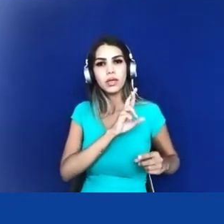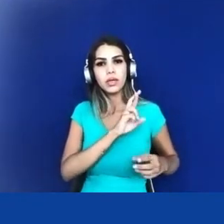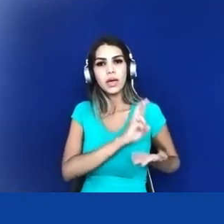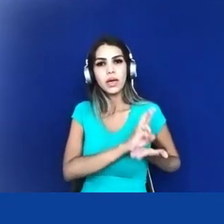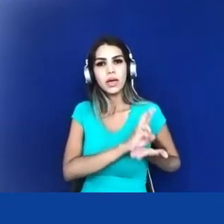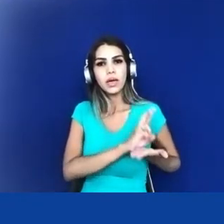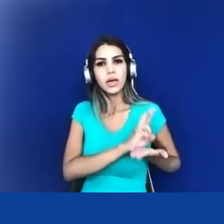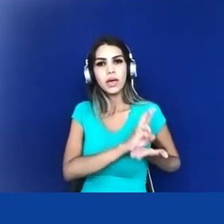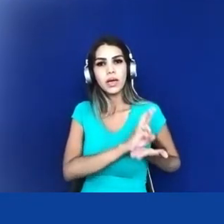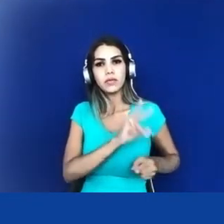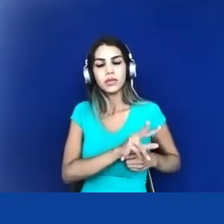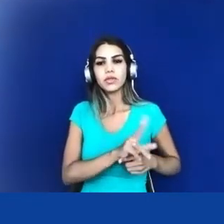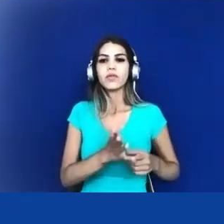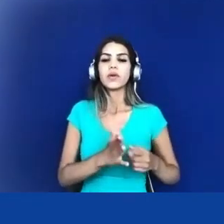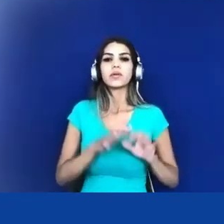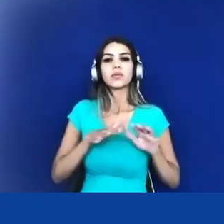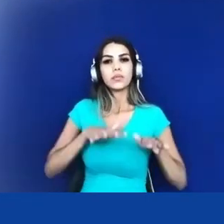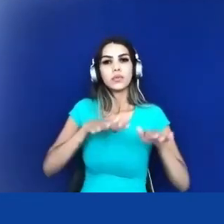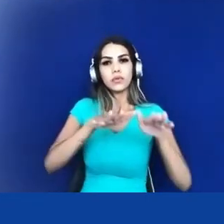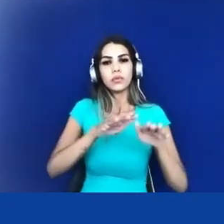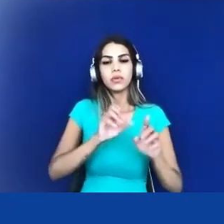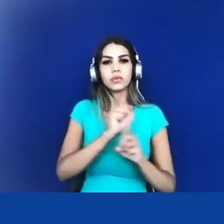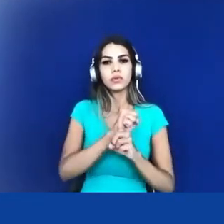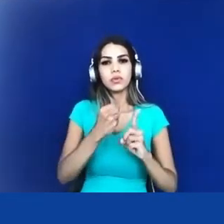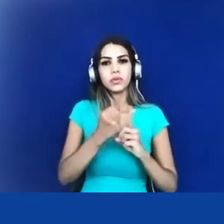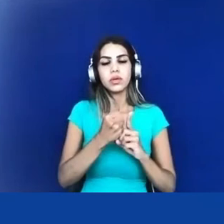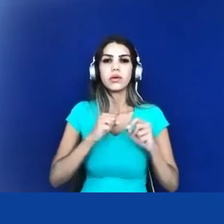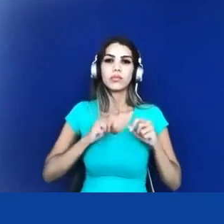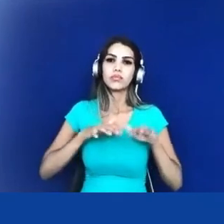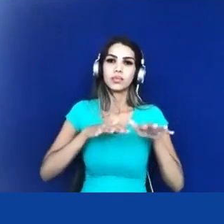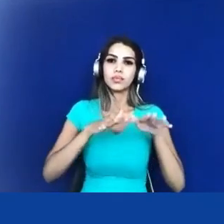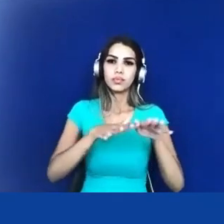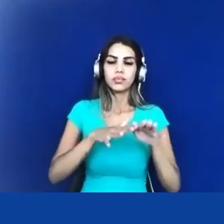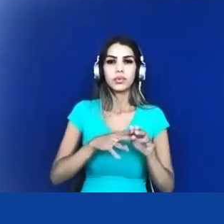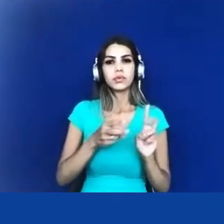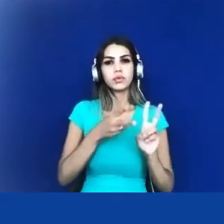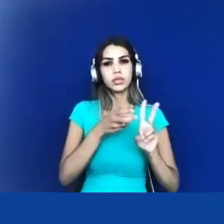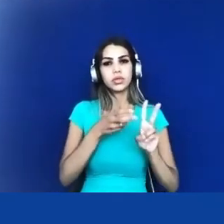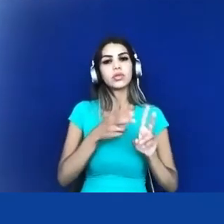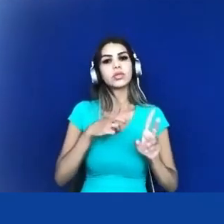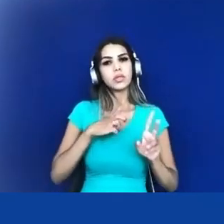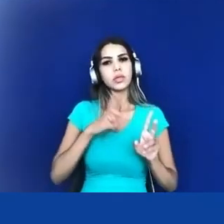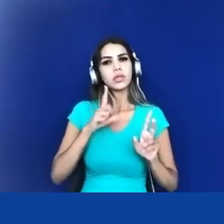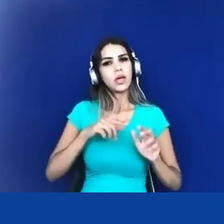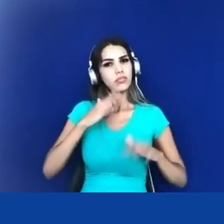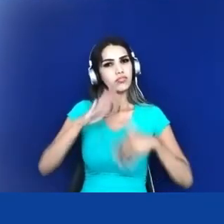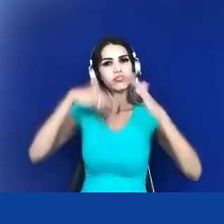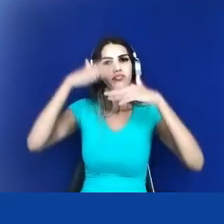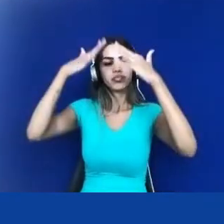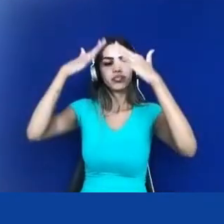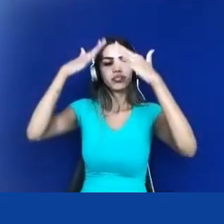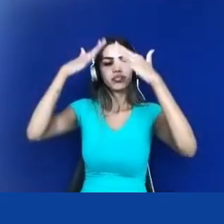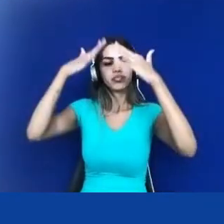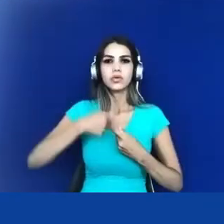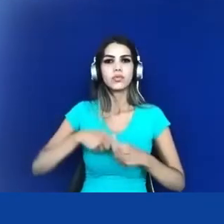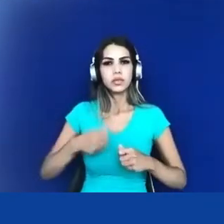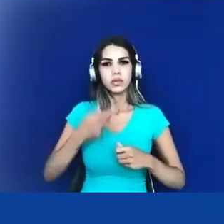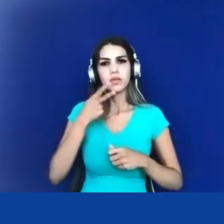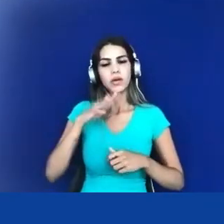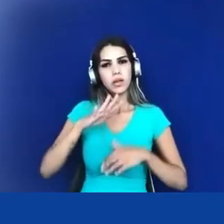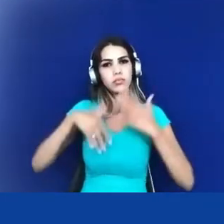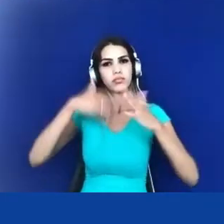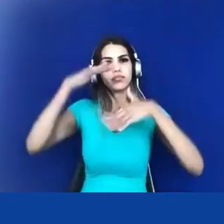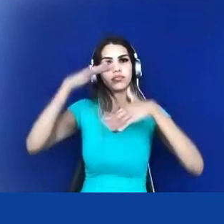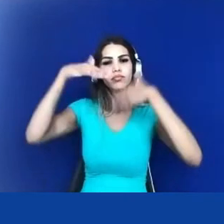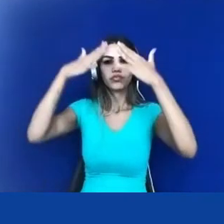movimento indígena e nós temos também um grande avanço e a gente precisa falar dos avanços que foi a lei